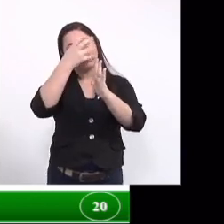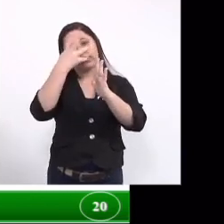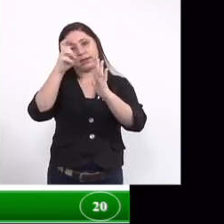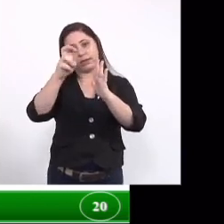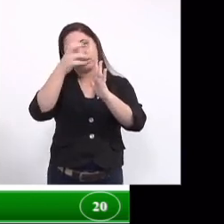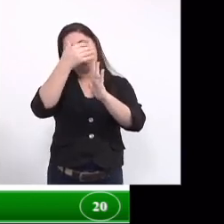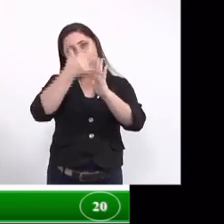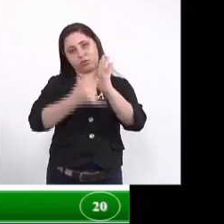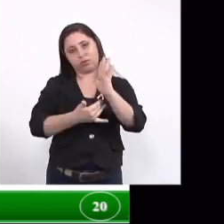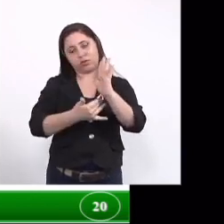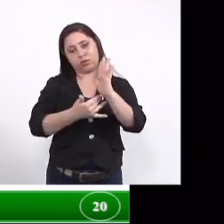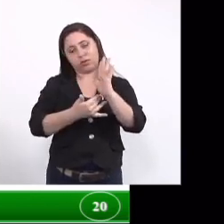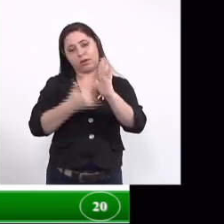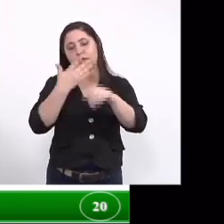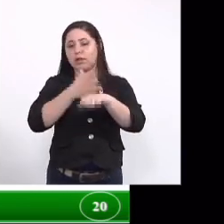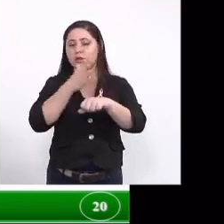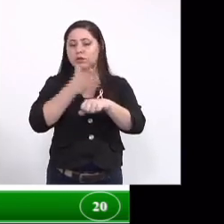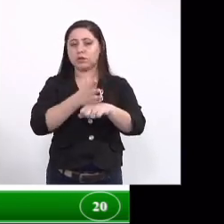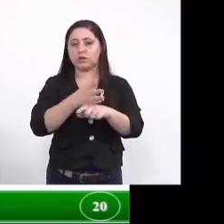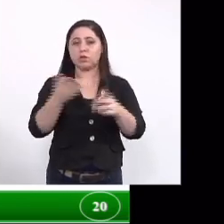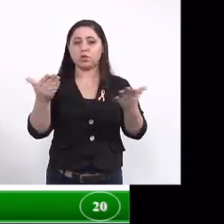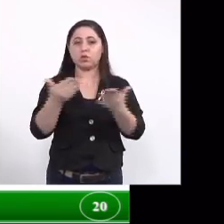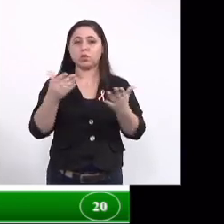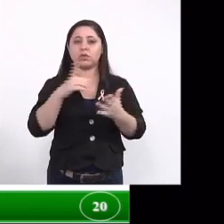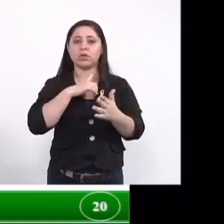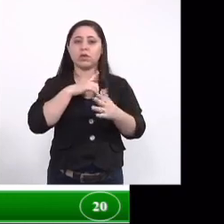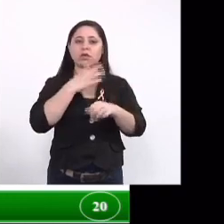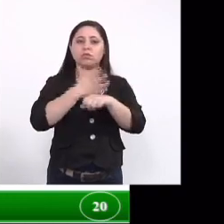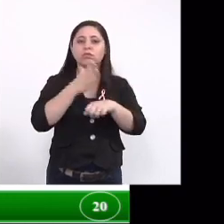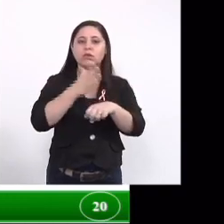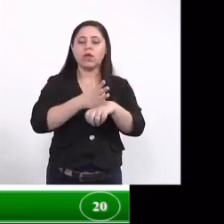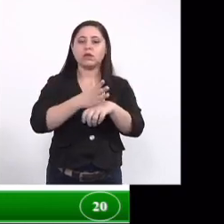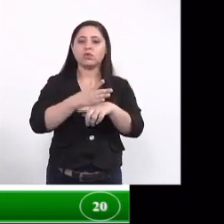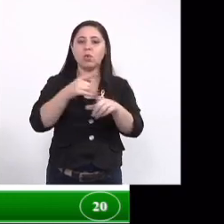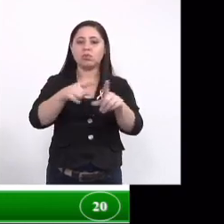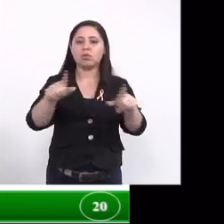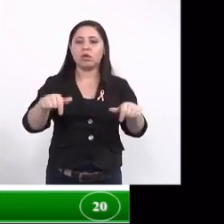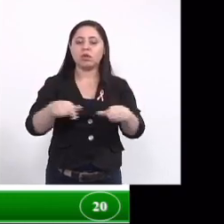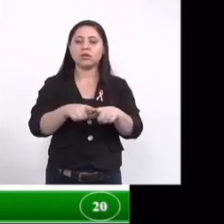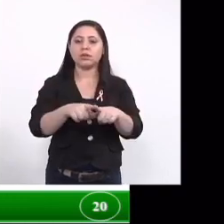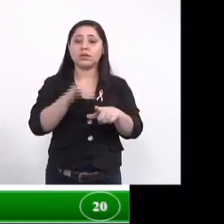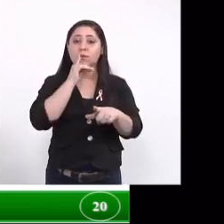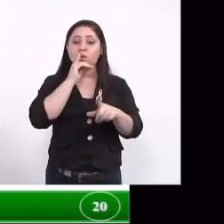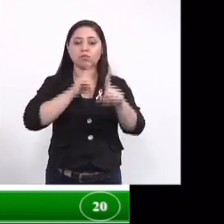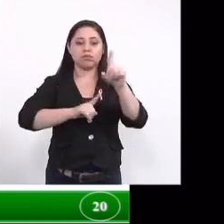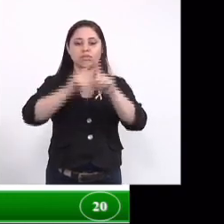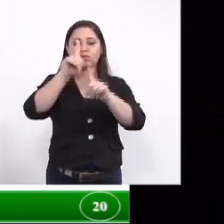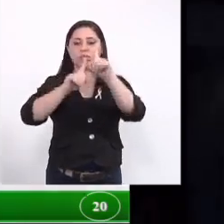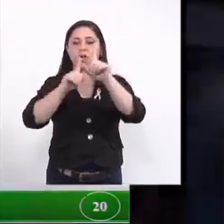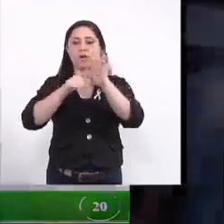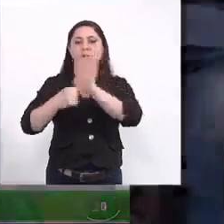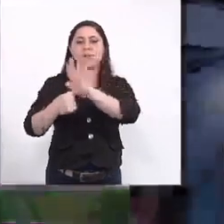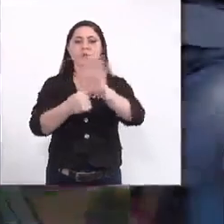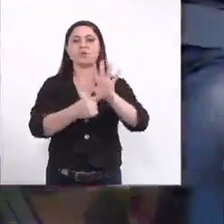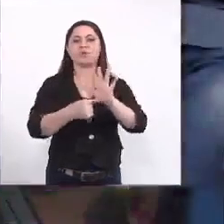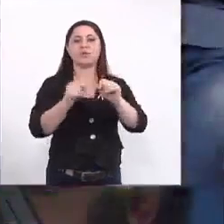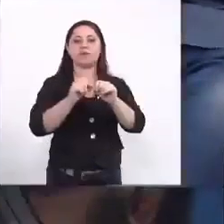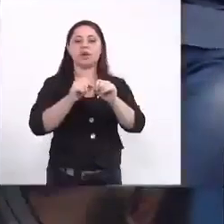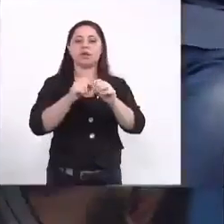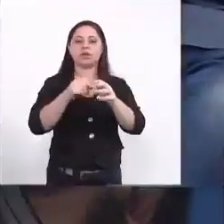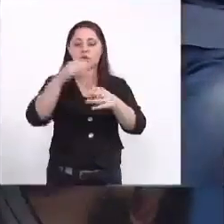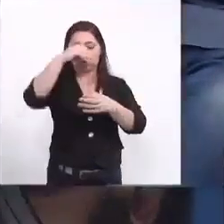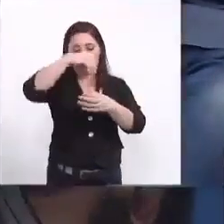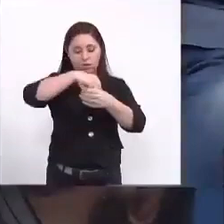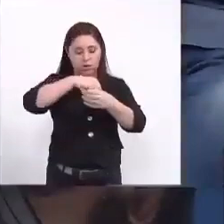nós estamos testando e hoje nós estamos no teste semicampo então todos aqueles dados que eu mostrei para vocês anteriormente eles foram realizados no